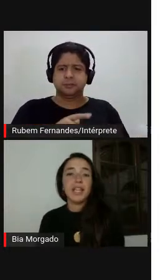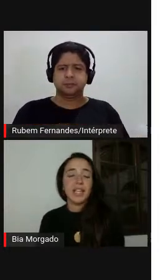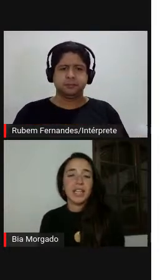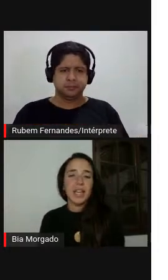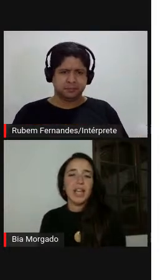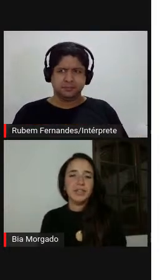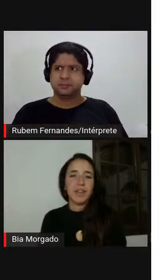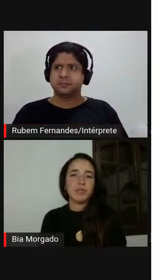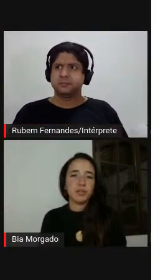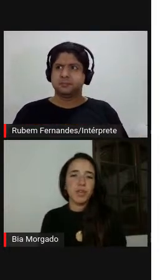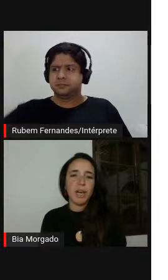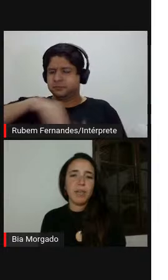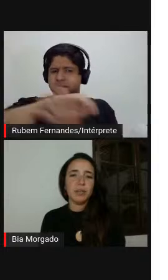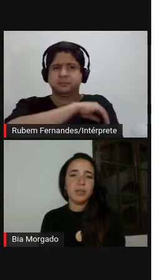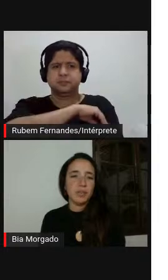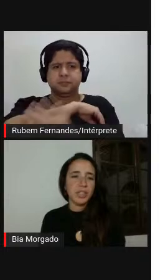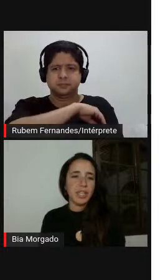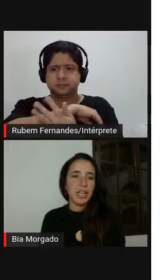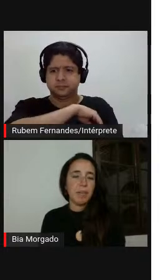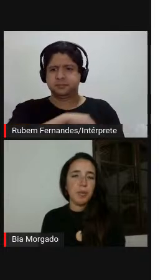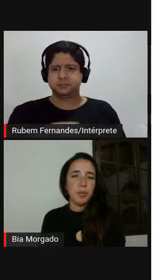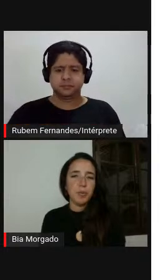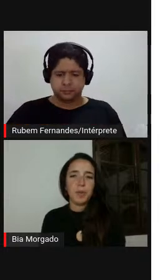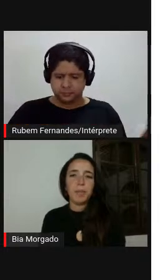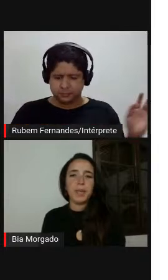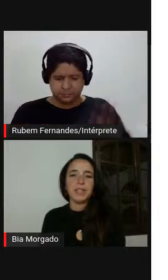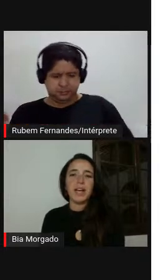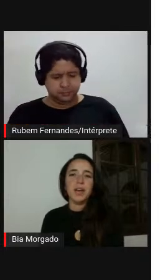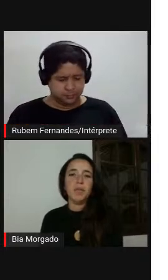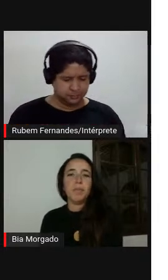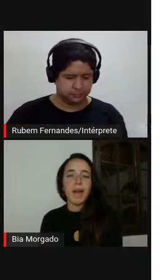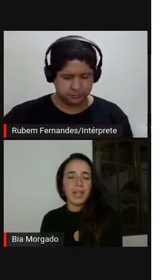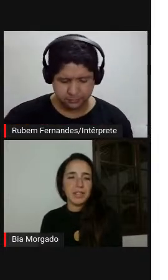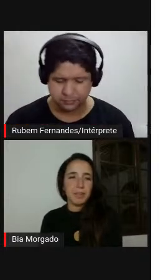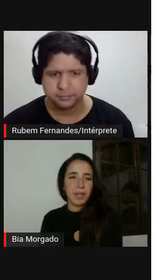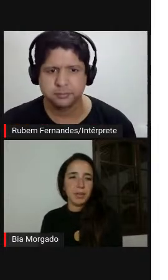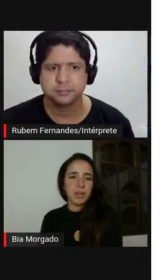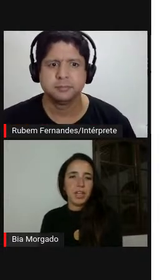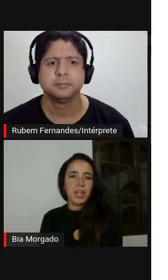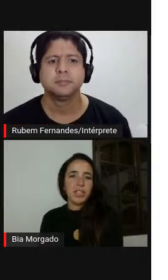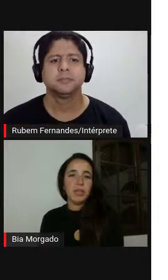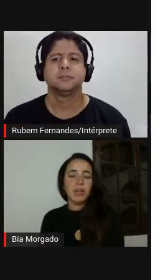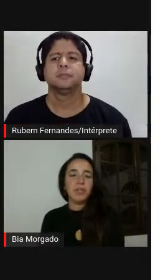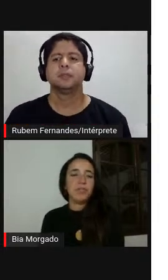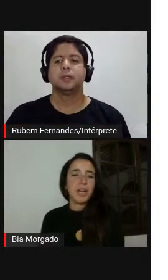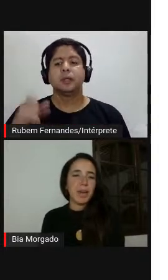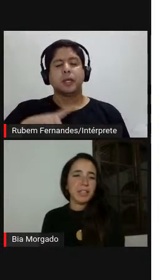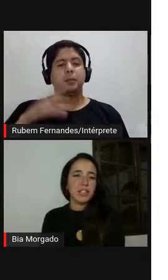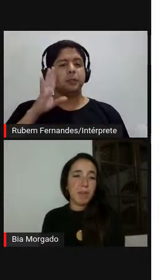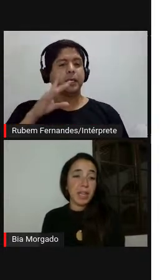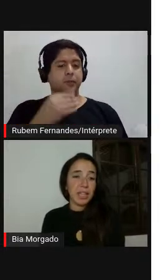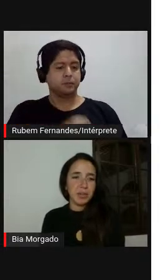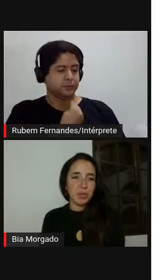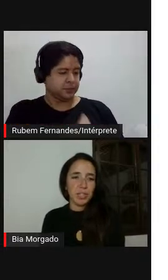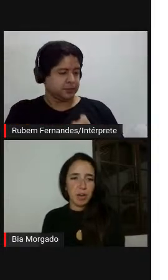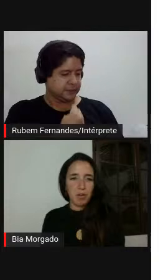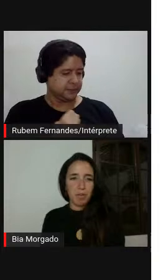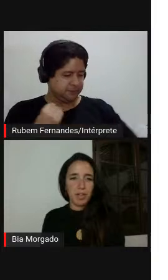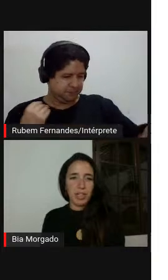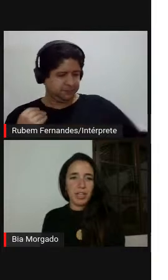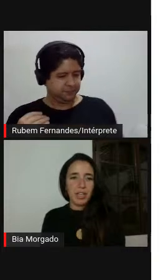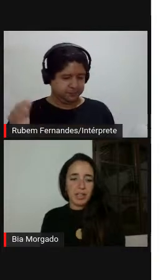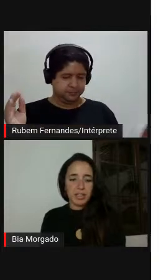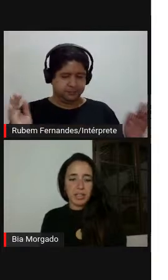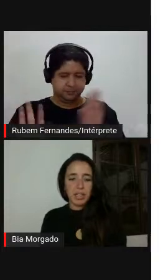primeira é entender que ele faz um deslocamento do que seria público para pensar um participador, então ele não fala mais em espectador da